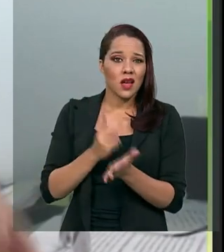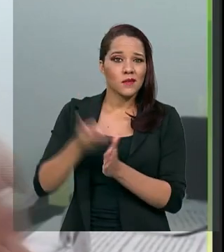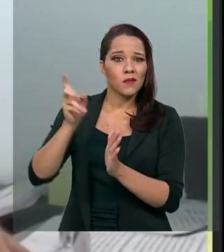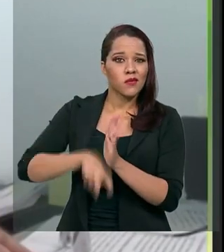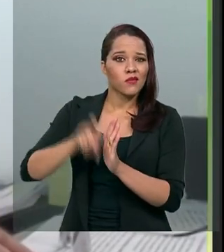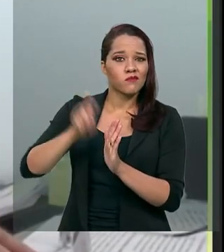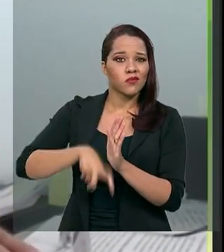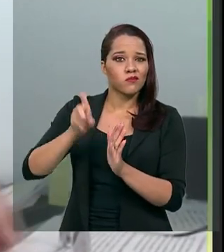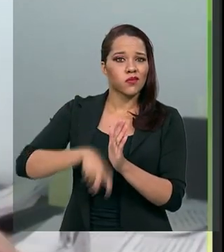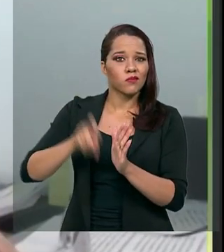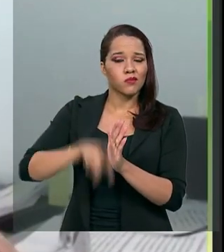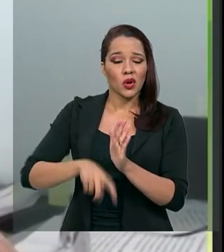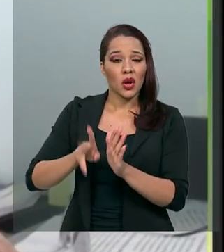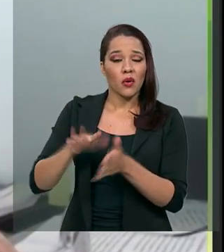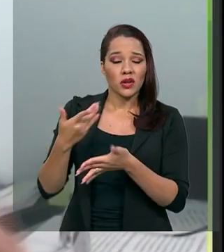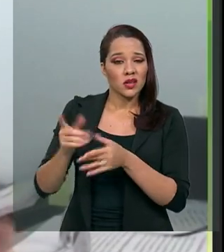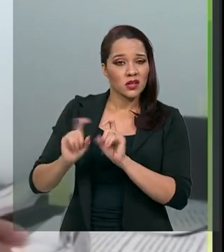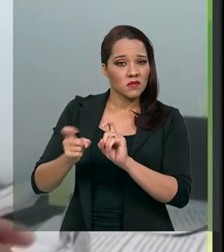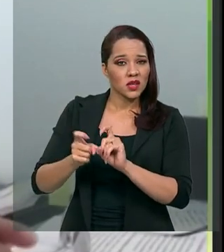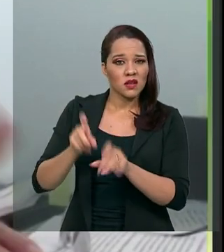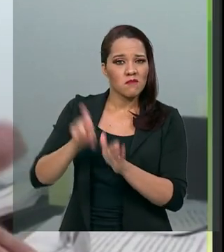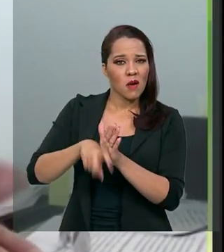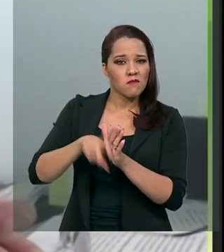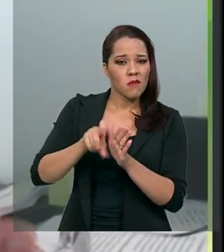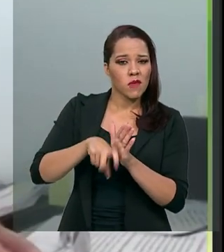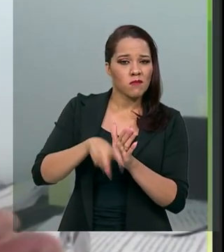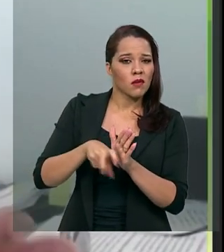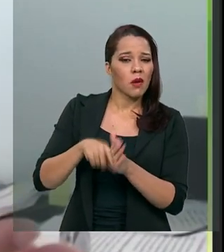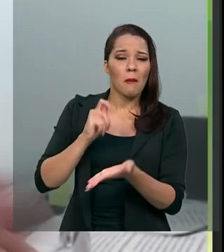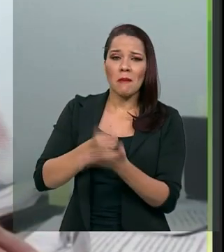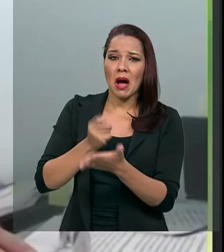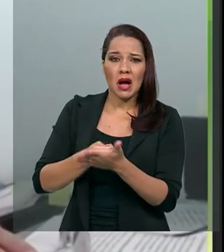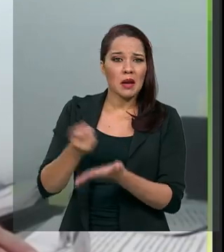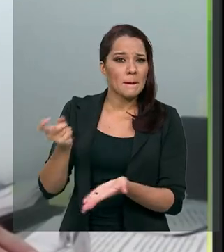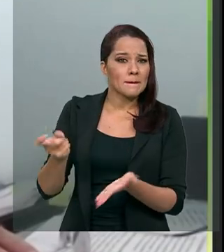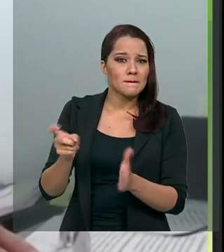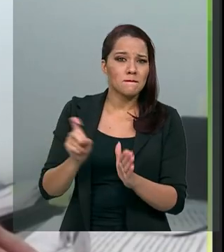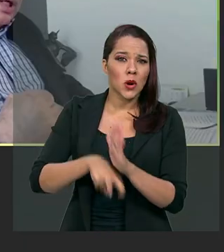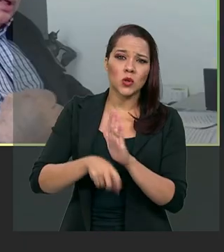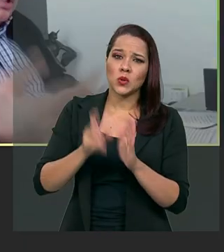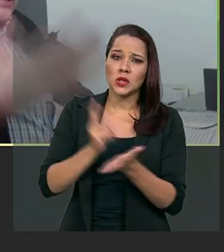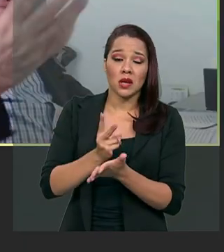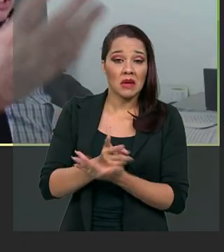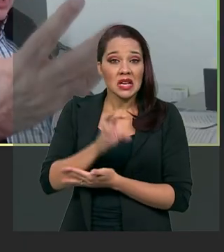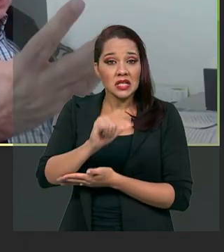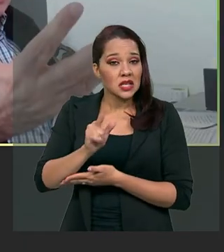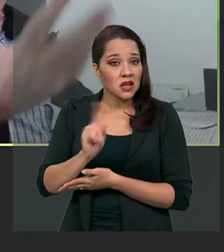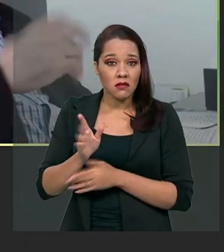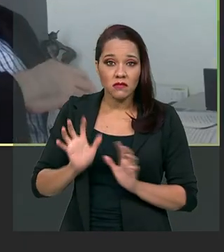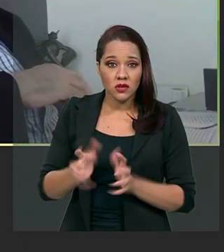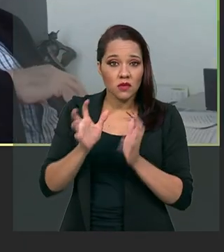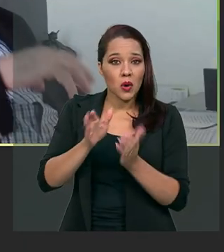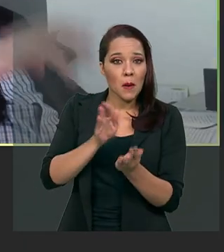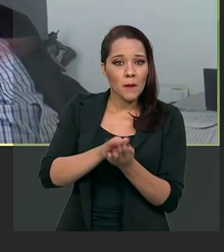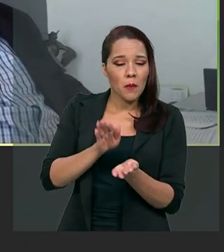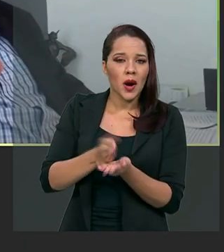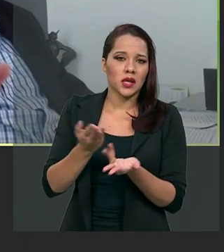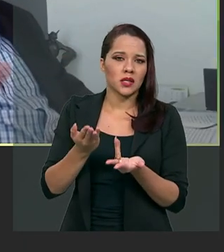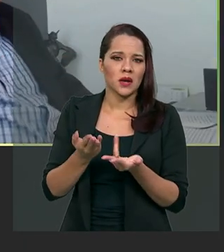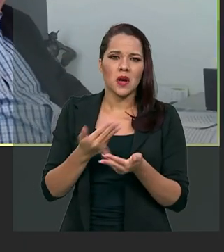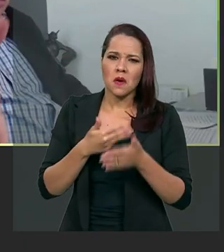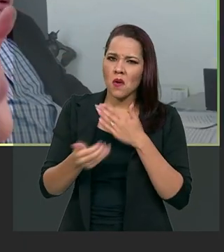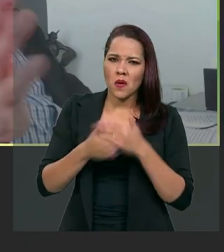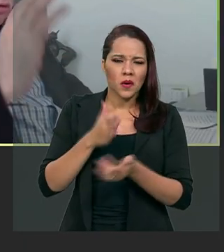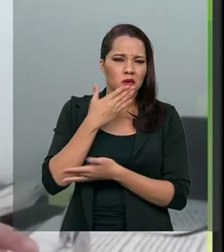quando você administra isso. Então, se você não estimula a poupança, seja ela da maneira que